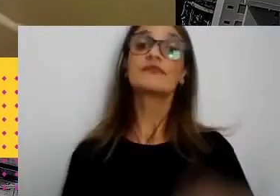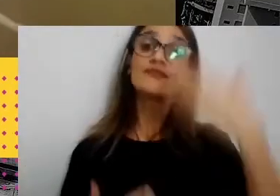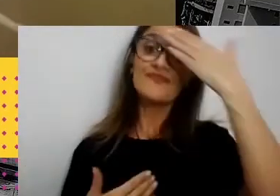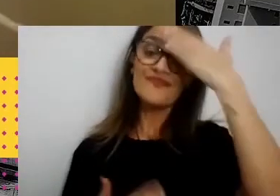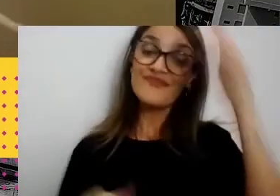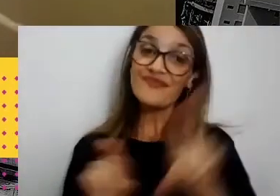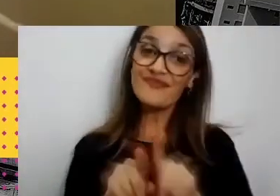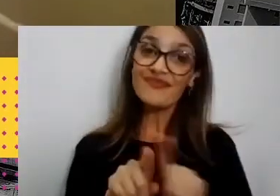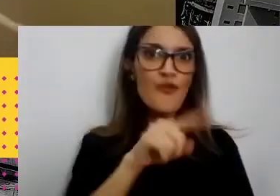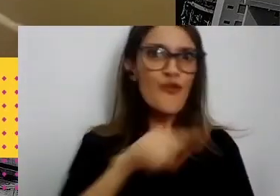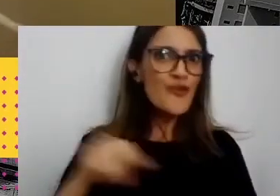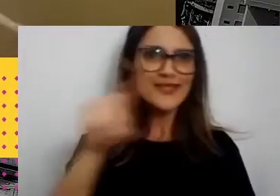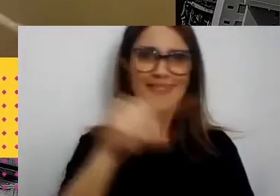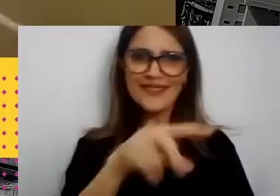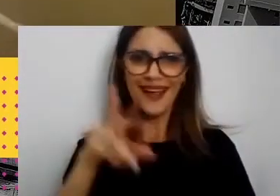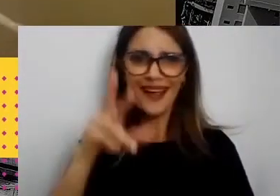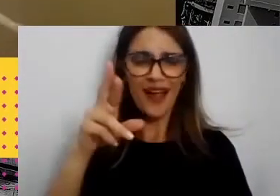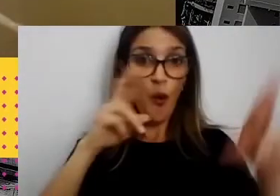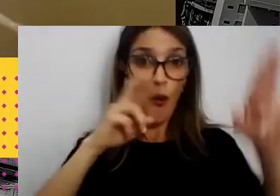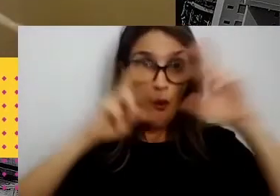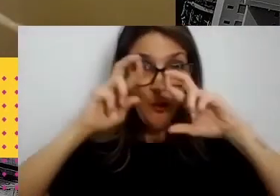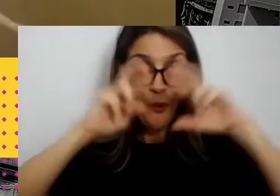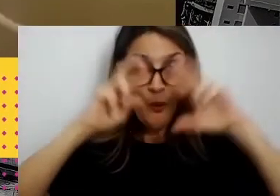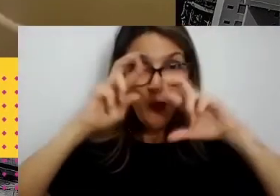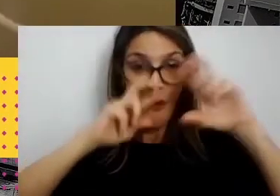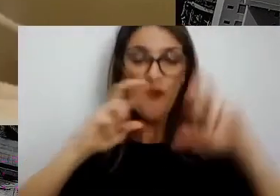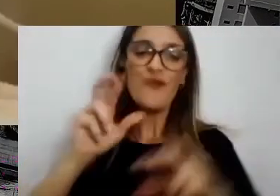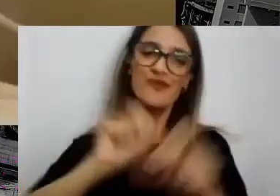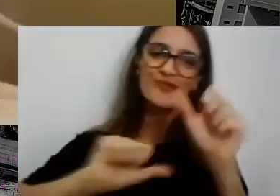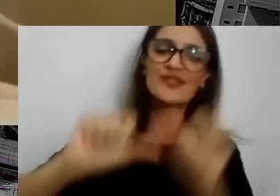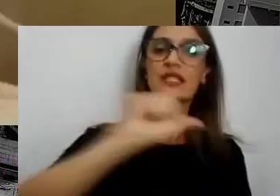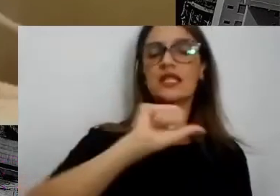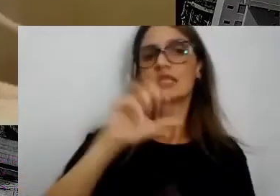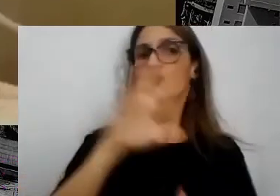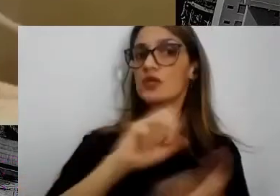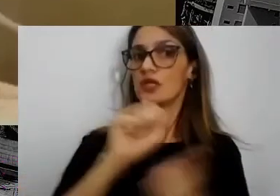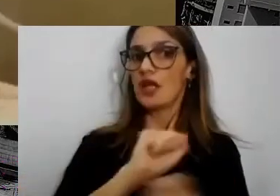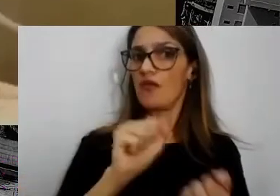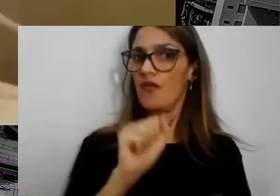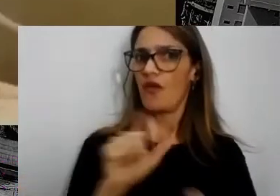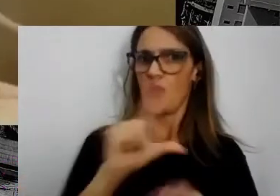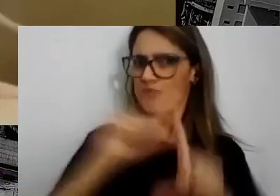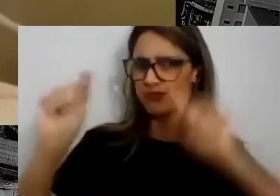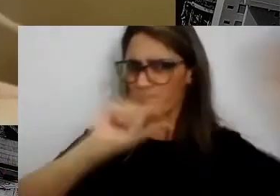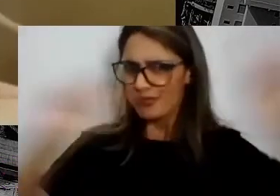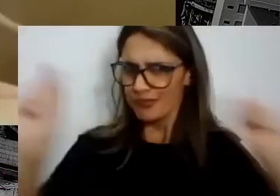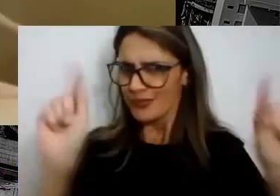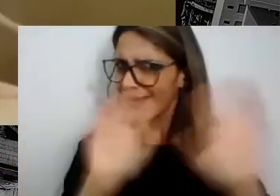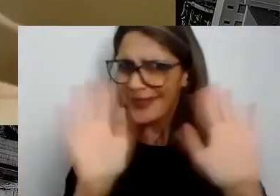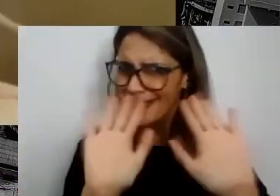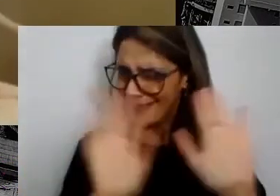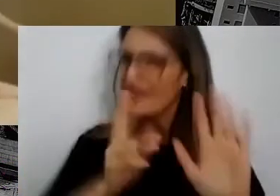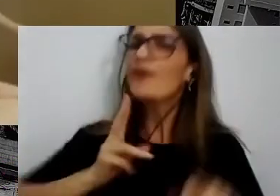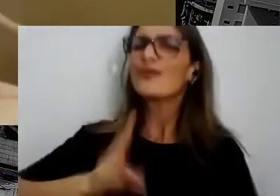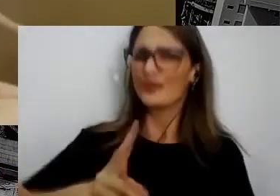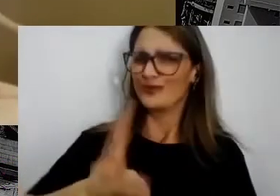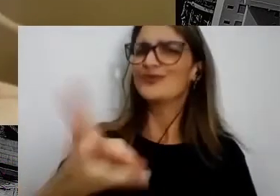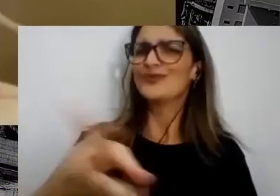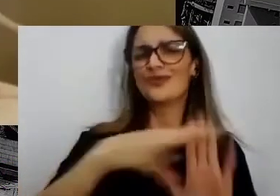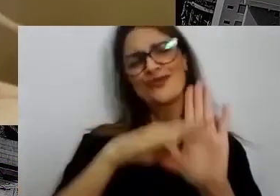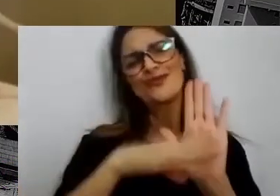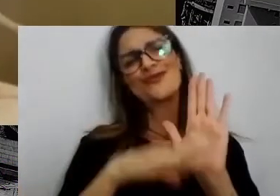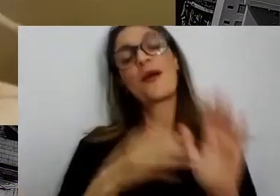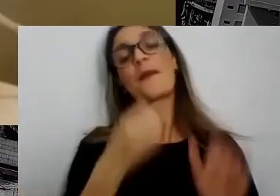que está aqui assistindo a gente na Virada Sustentável, não vá embora, porque a gente segue com muita programação, bem-vindo você que está